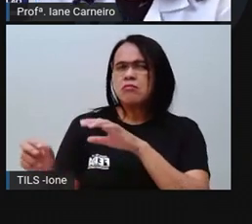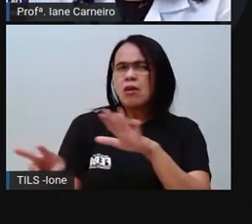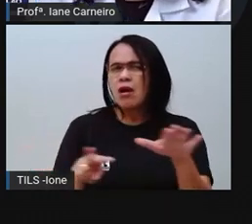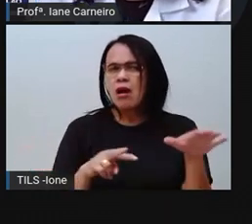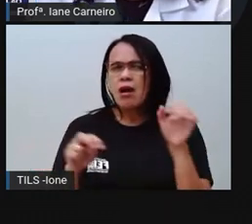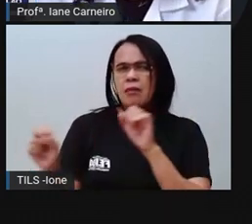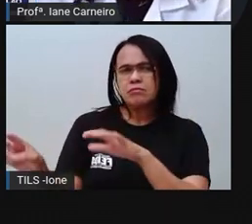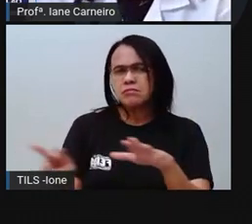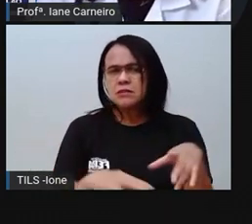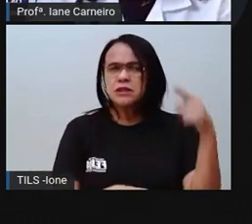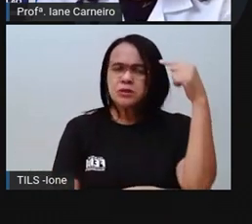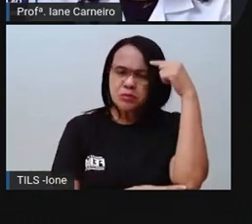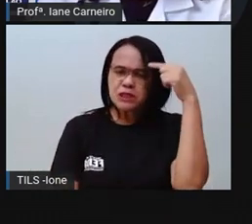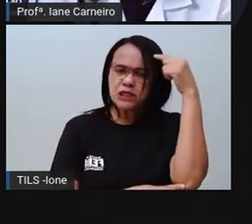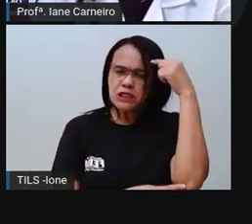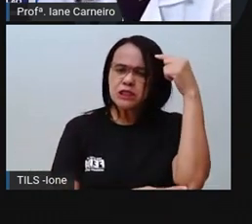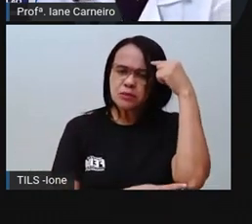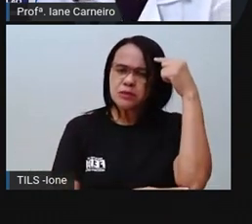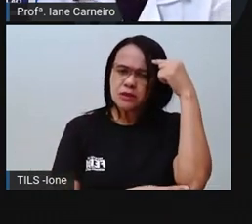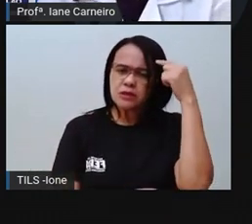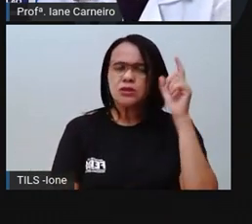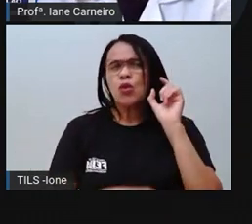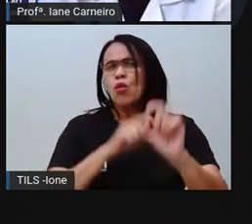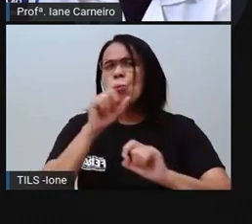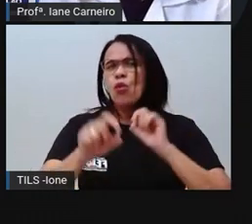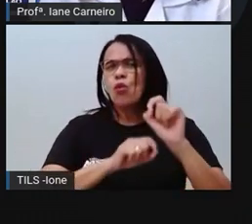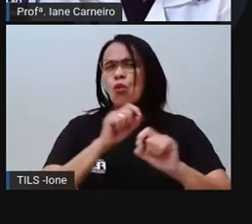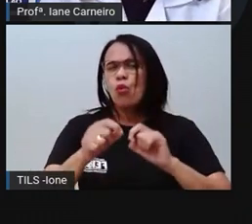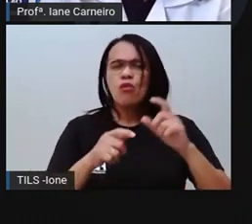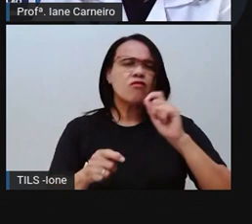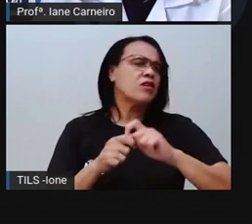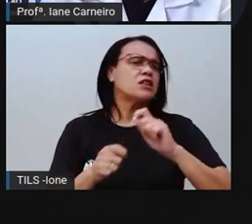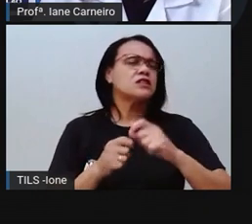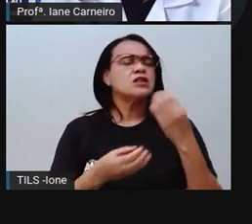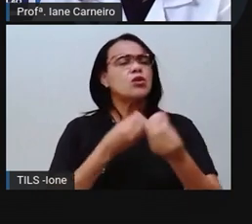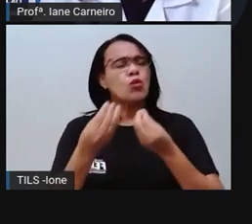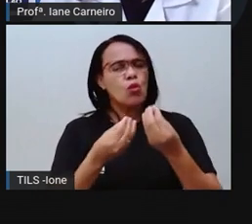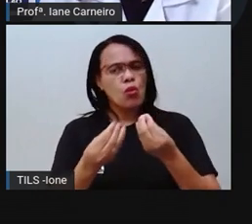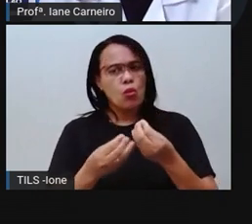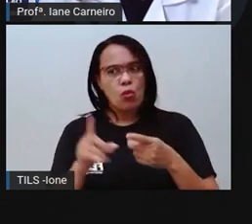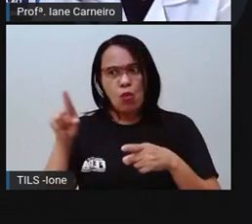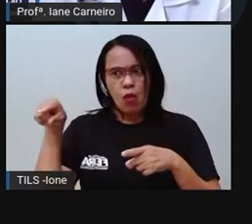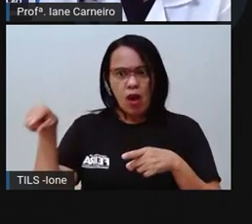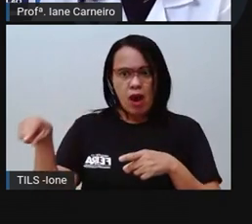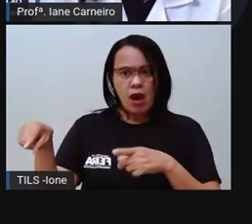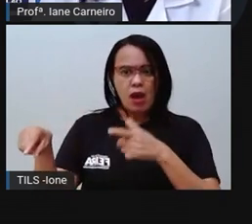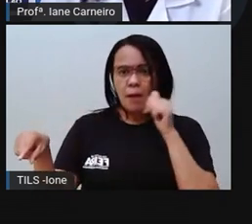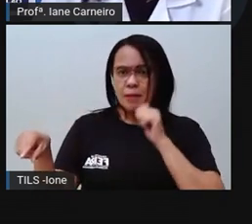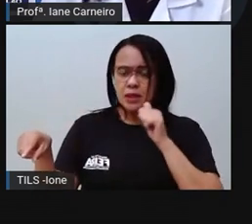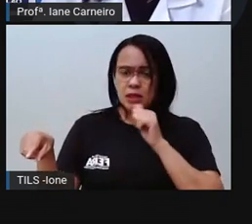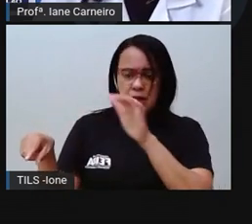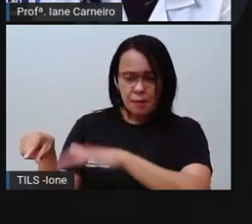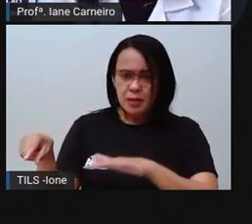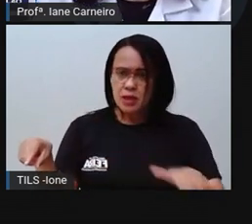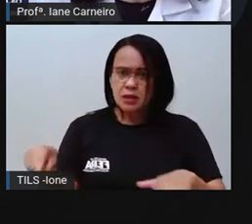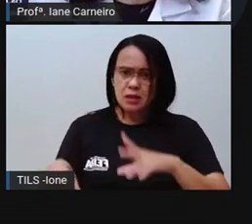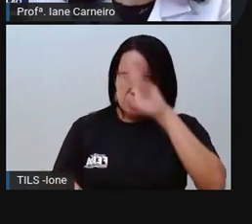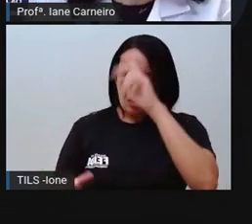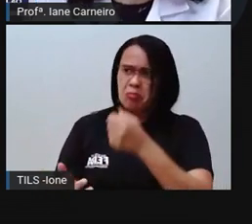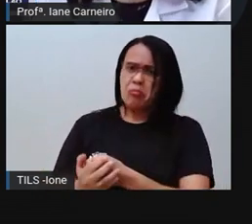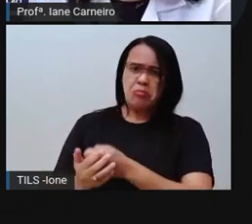tão pequena e já decidida. Essas crianças de hoje já nascem sabendo